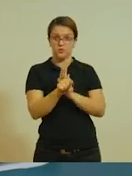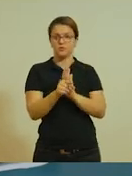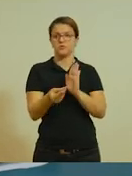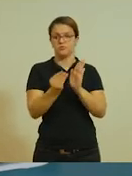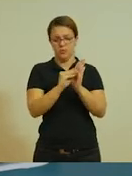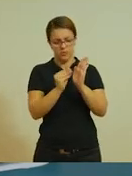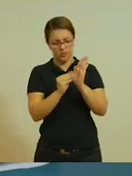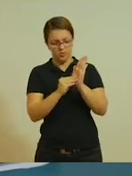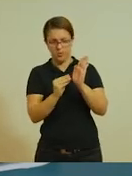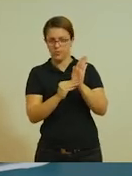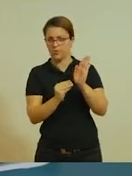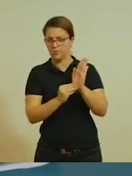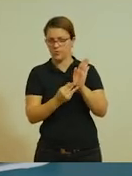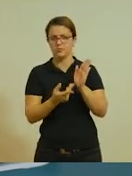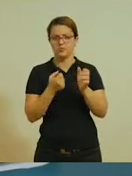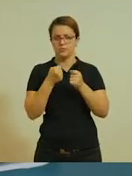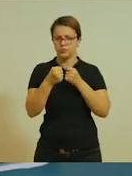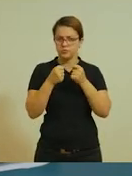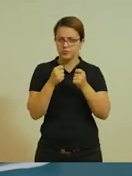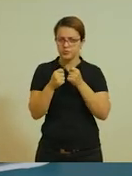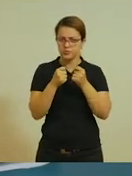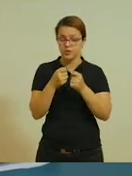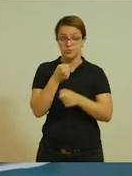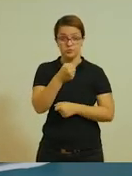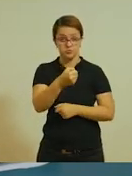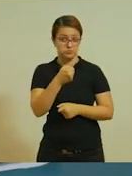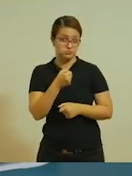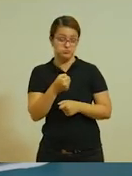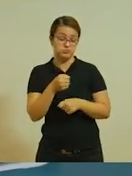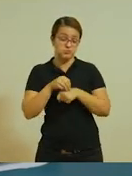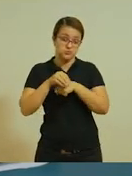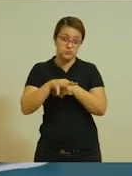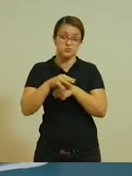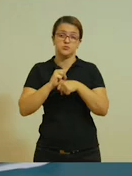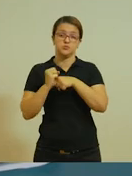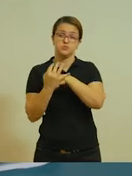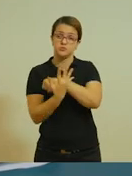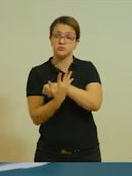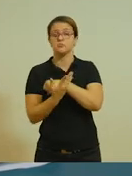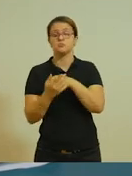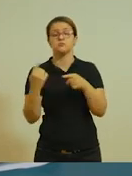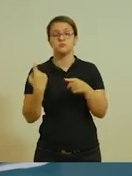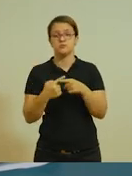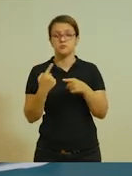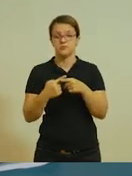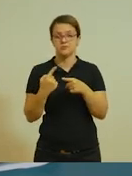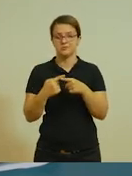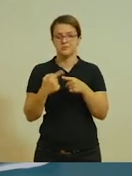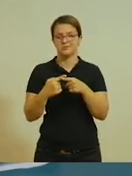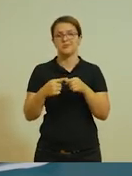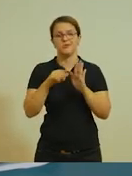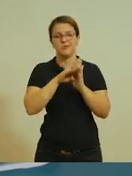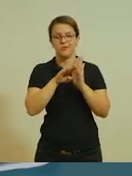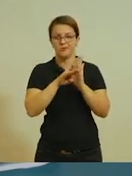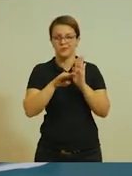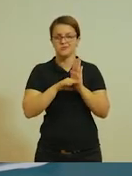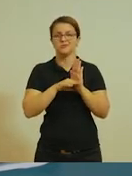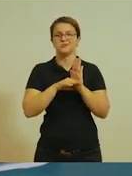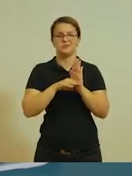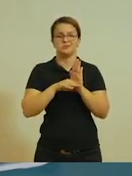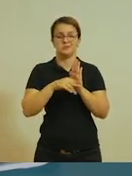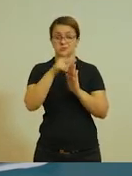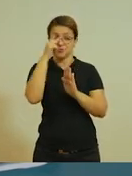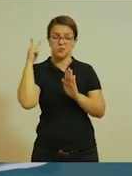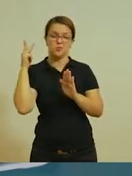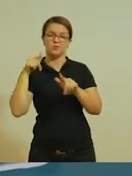mais perguntas para enriquecer a sua entrevista. Eu dei a dica aqui do coronavírus, porque a rotina de todo motorista mudou com a